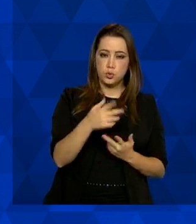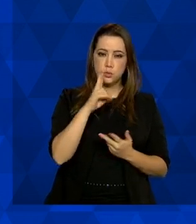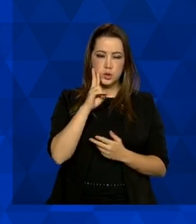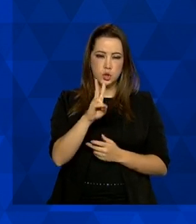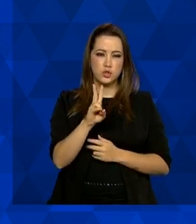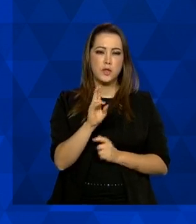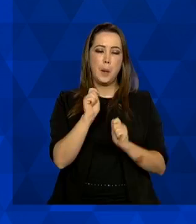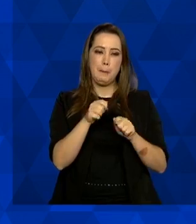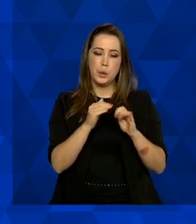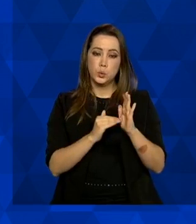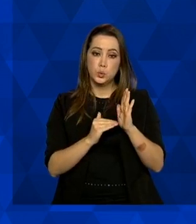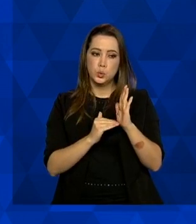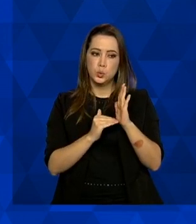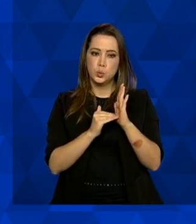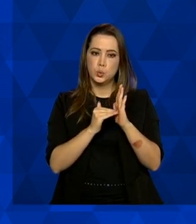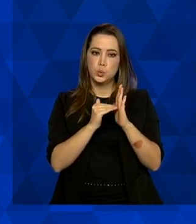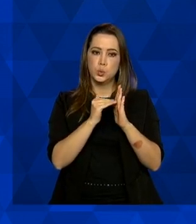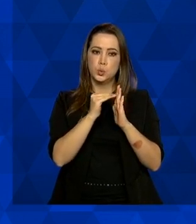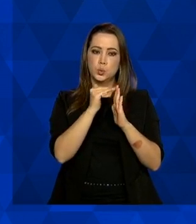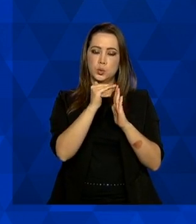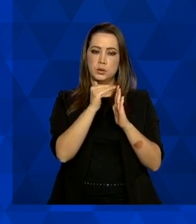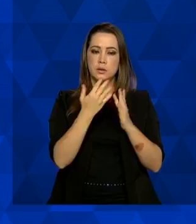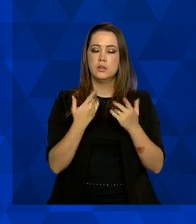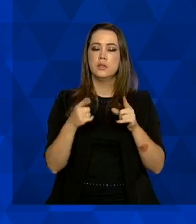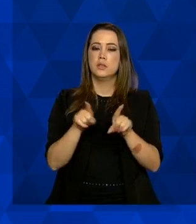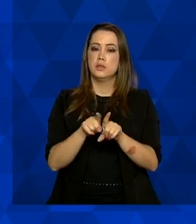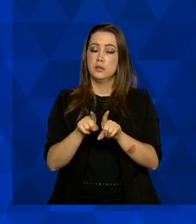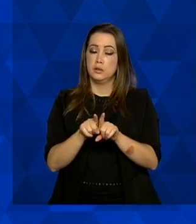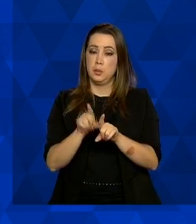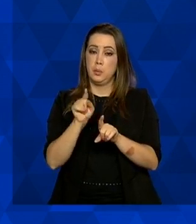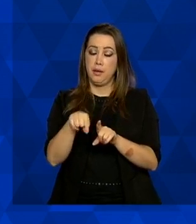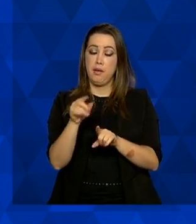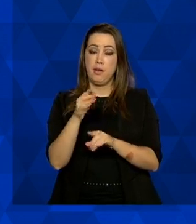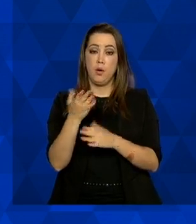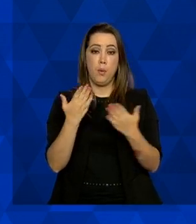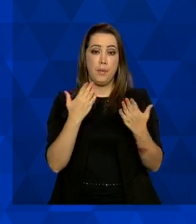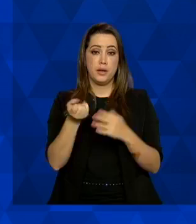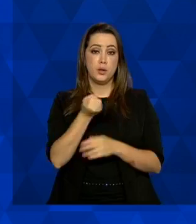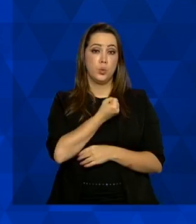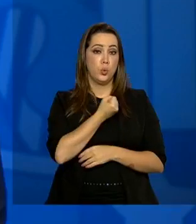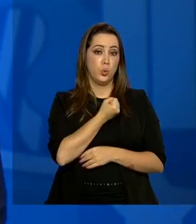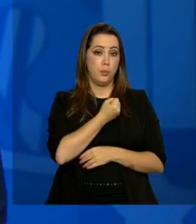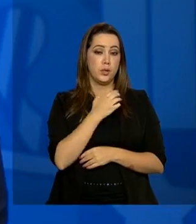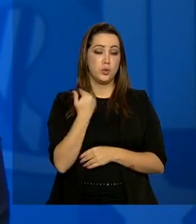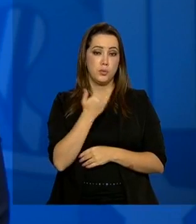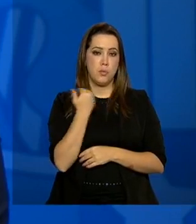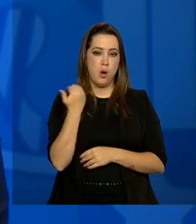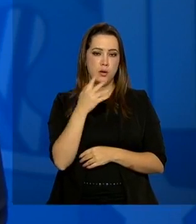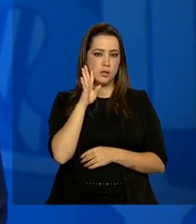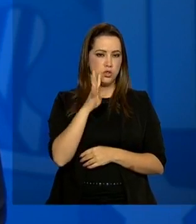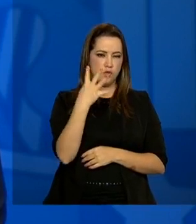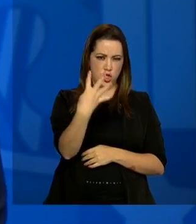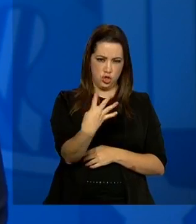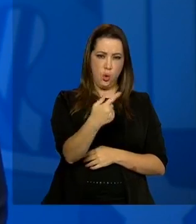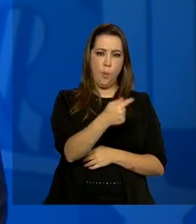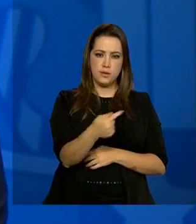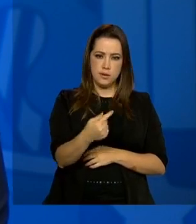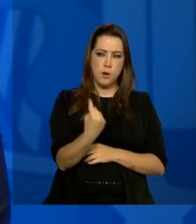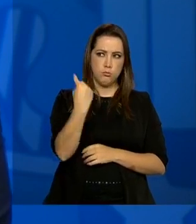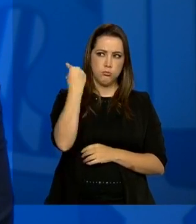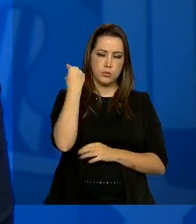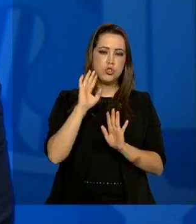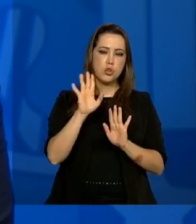aumento. Em relação aos óbitos as quatro semanas foram de redução em termos de número de óbitos.